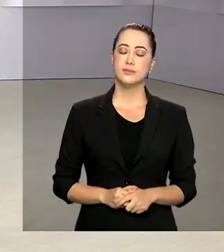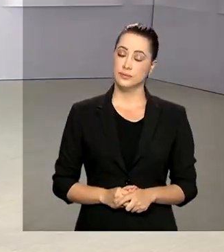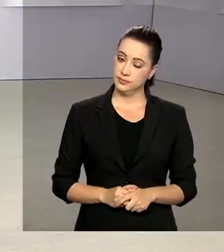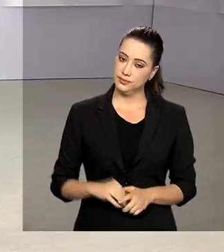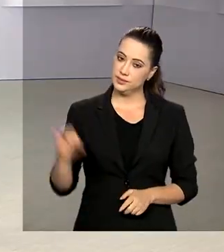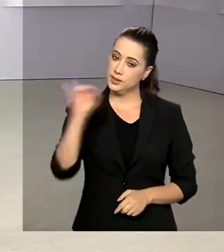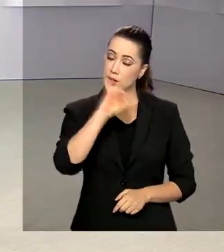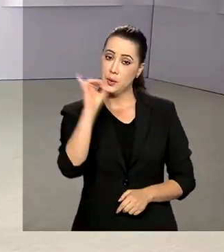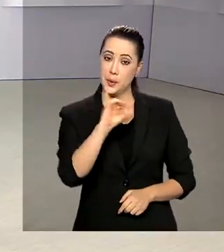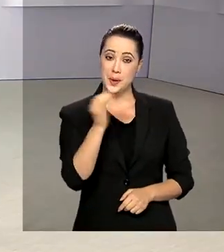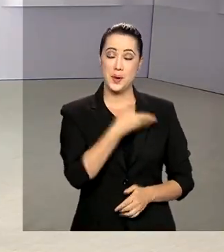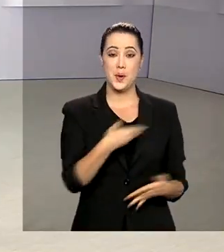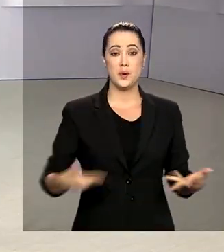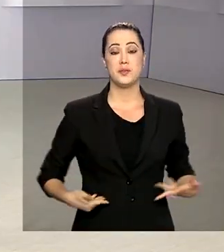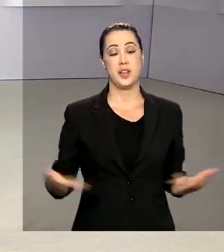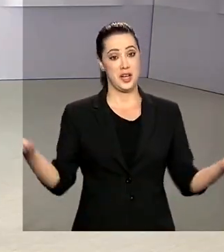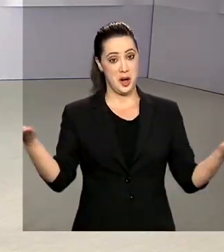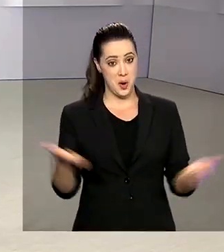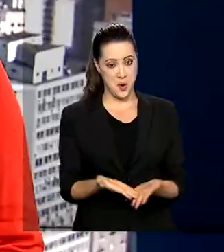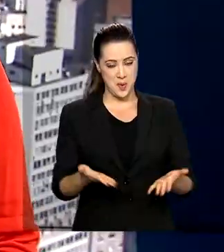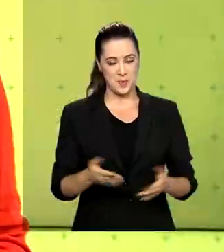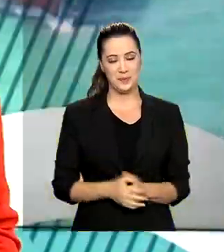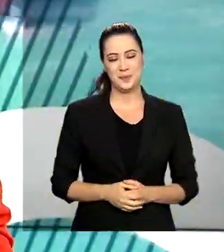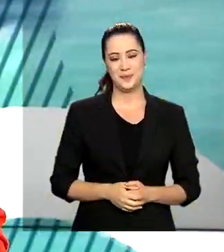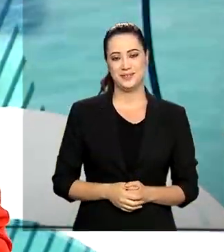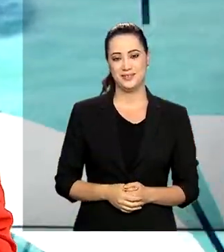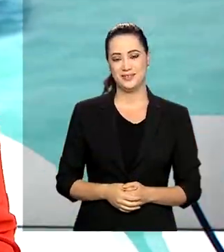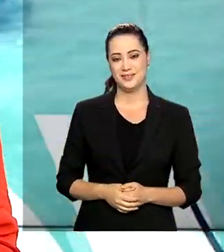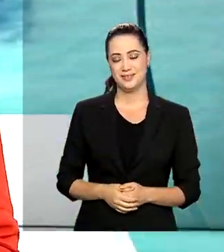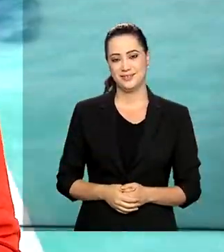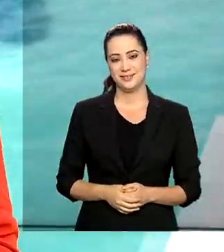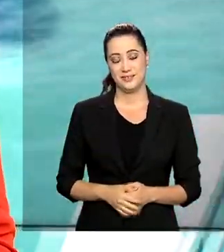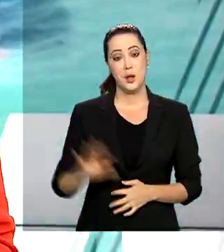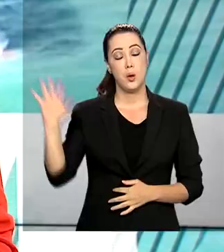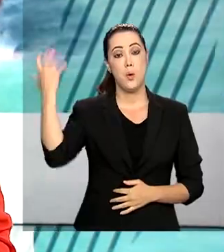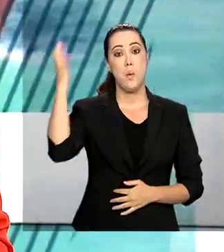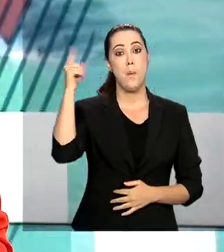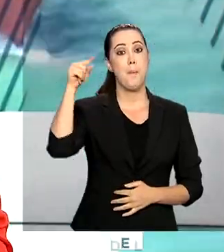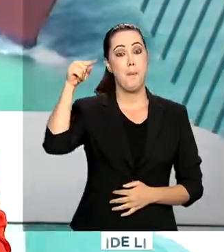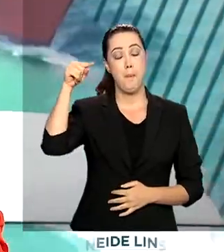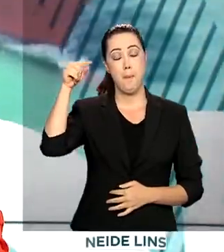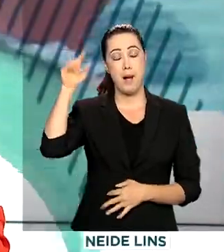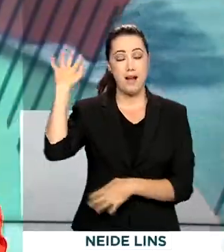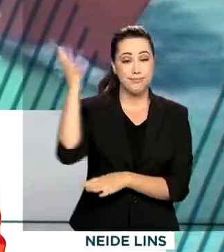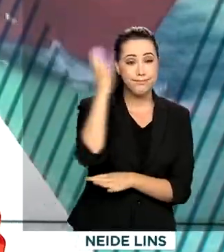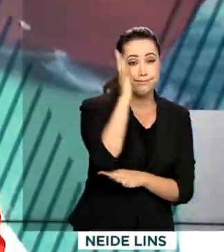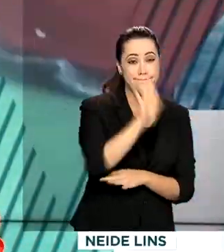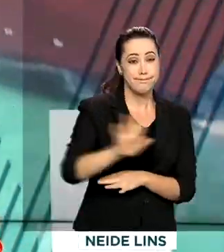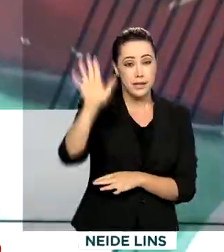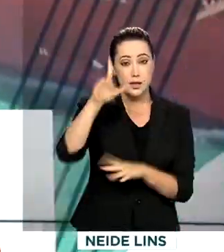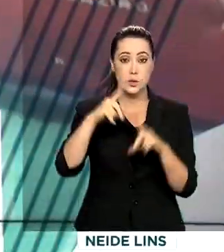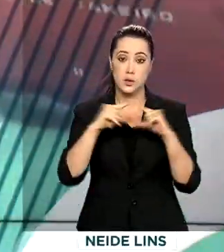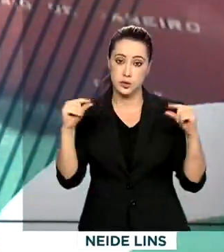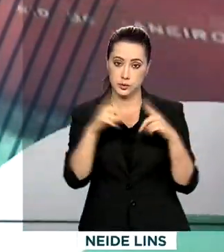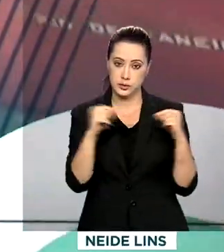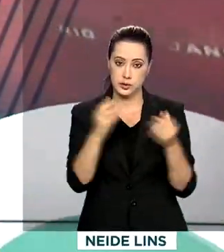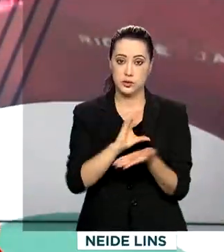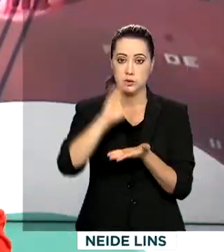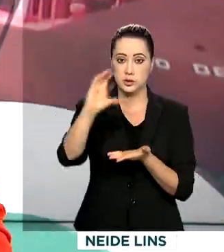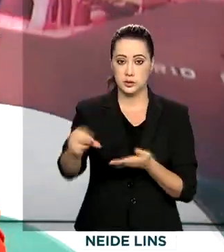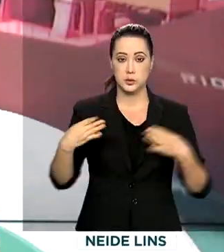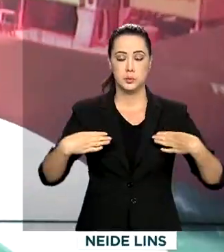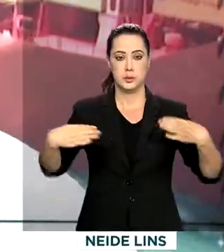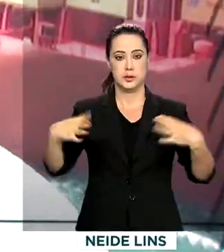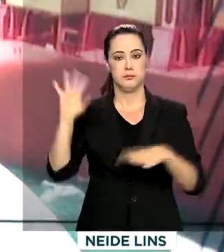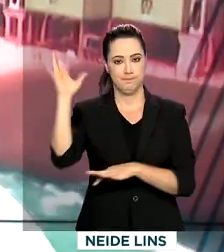Olá, o governo agora já está de volta. O Parque Nacional de Brasília vai receber recursos do Ministério do Meio Ambiente